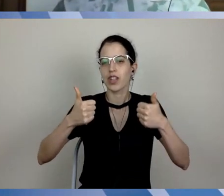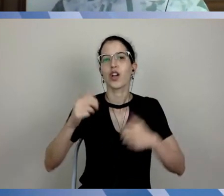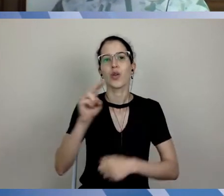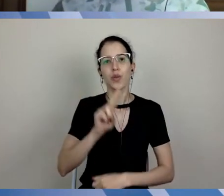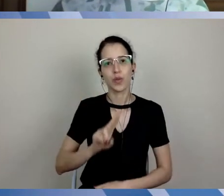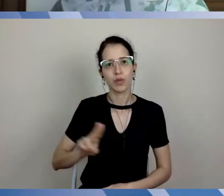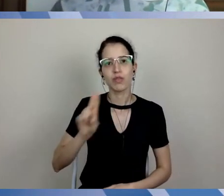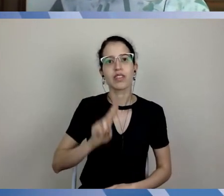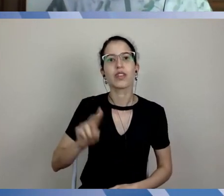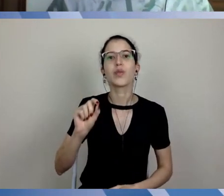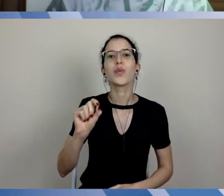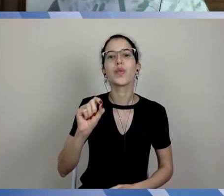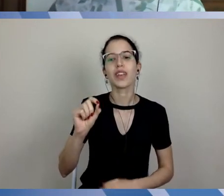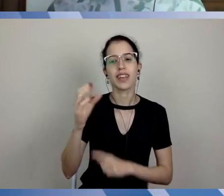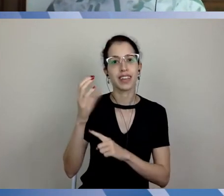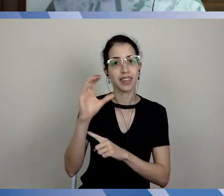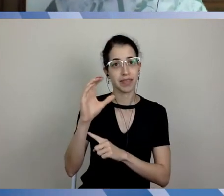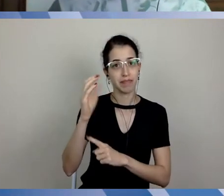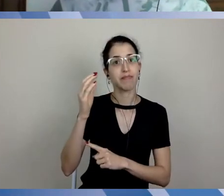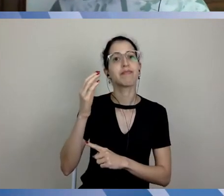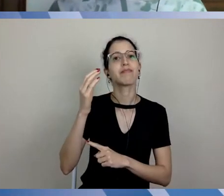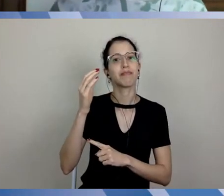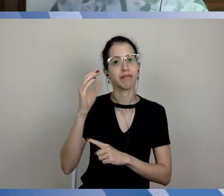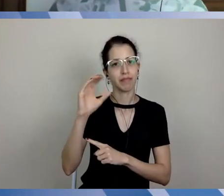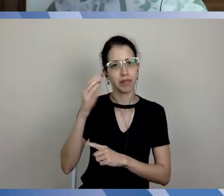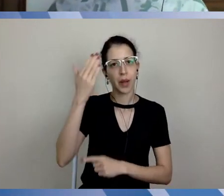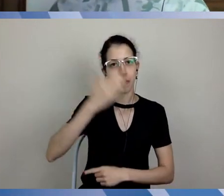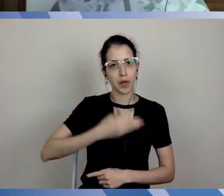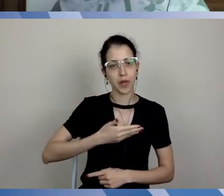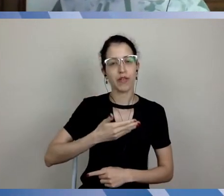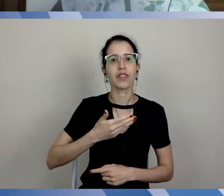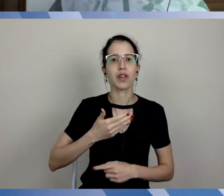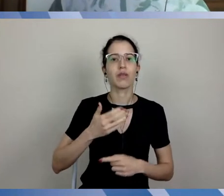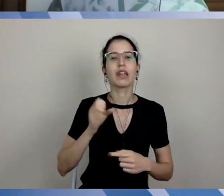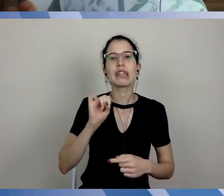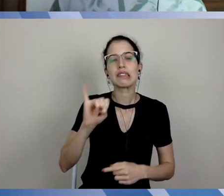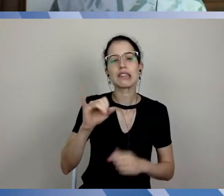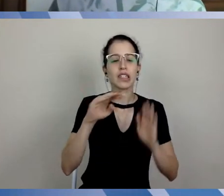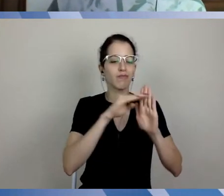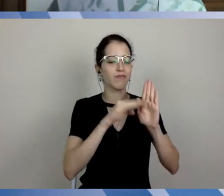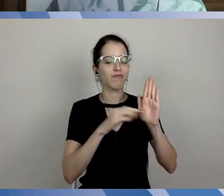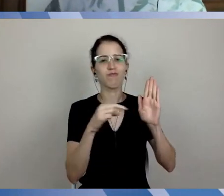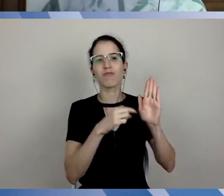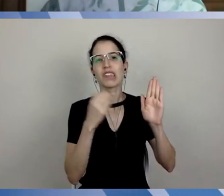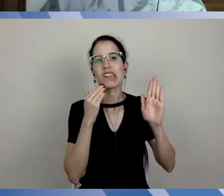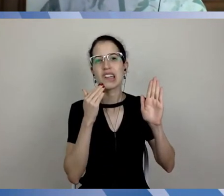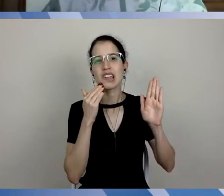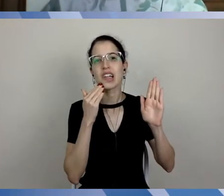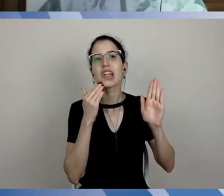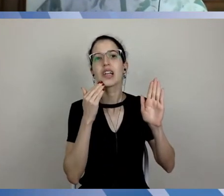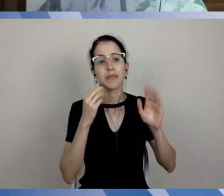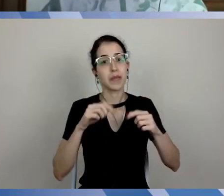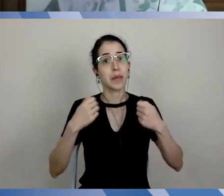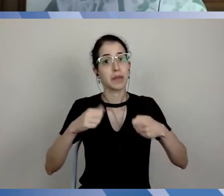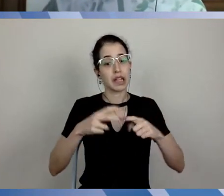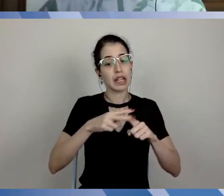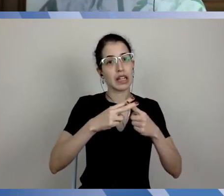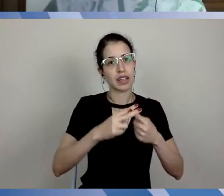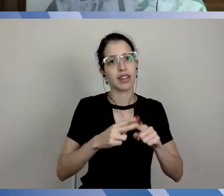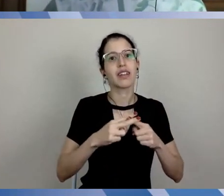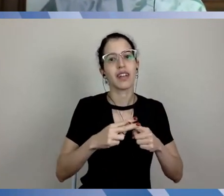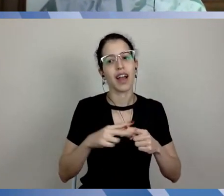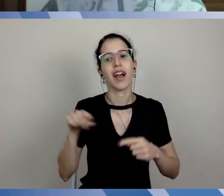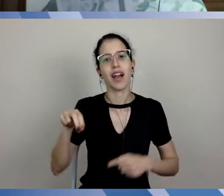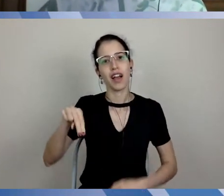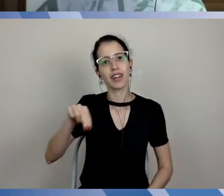novas coisas que vierem surgindo, até para corrigir algum defeito que haja nessa resolução, mas também à luz da conversa que acontecerá